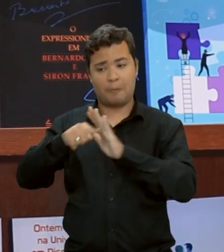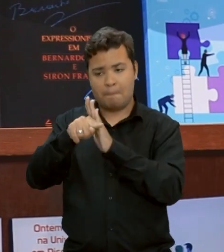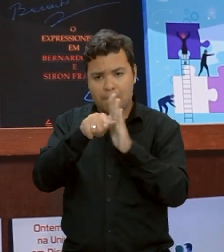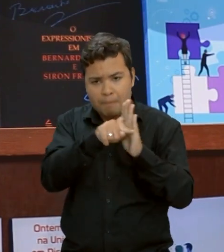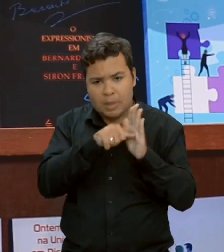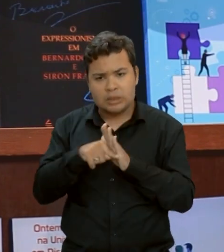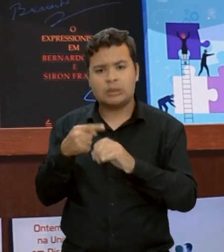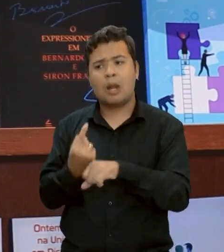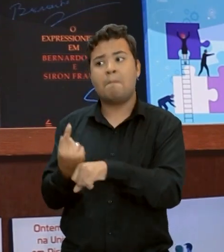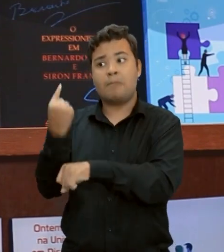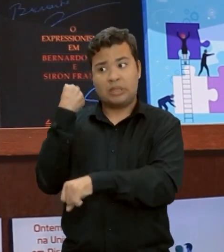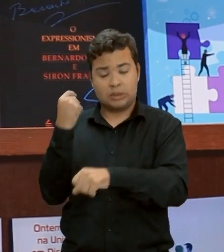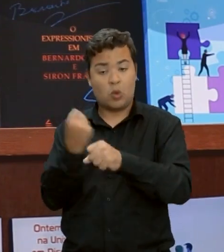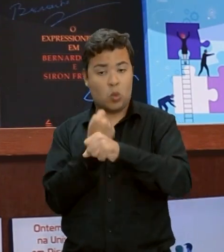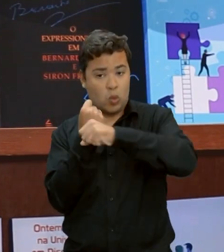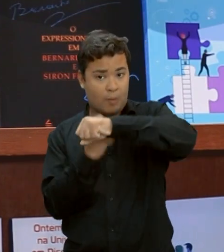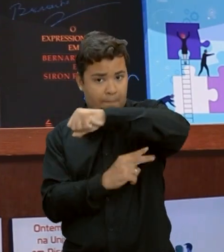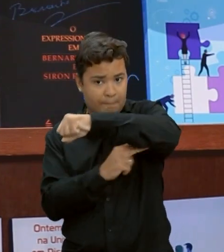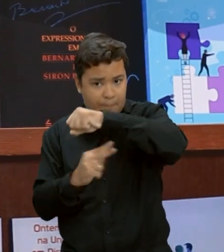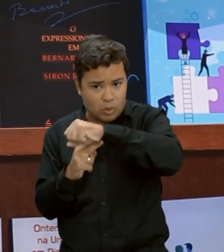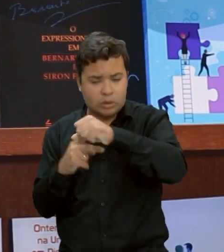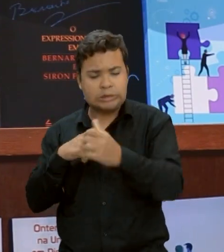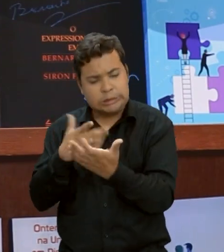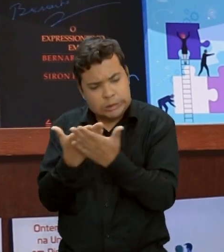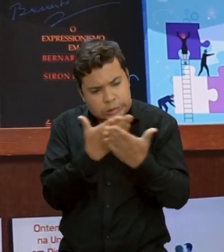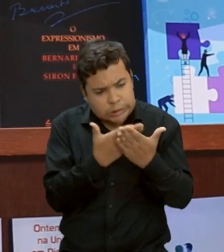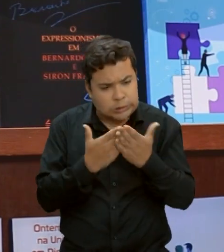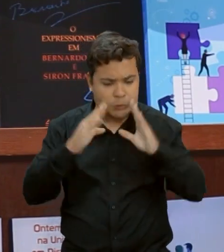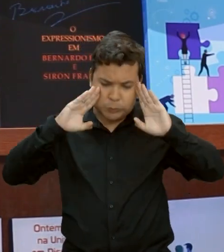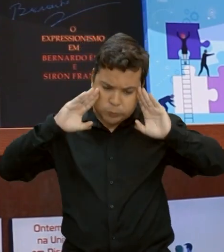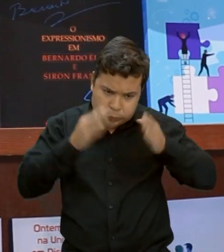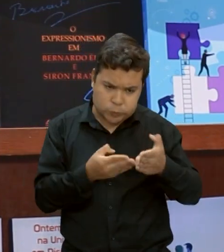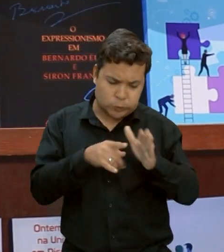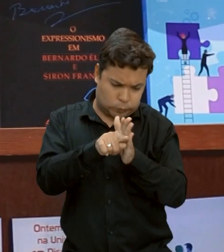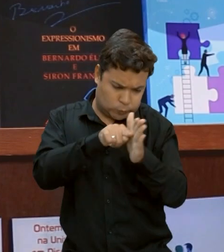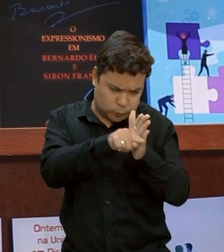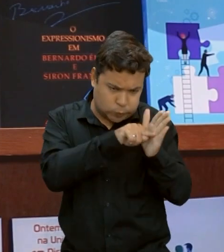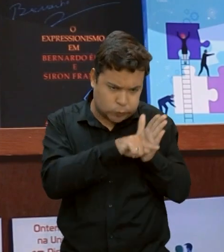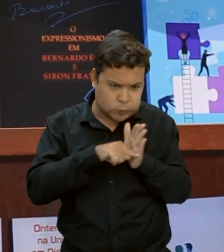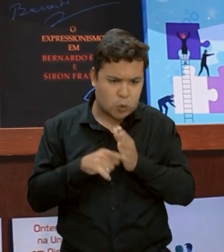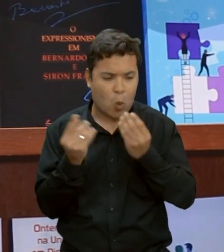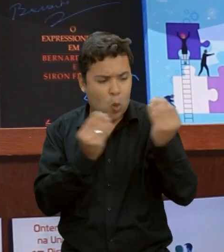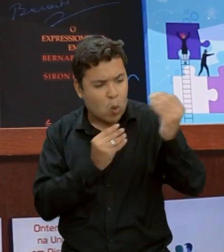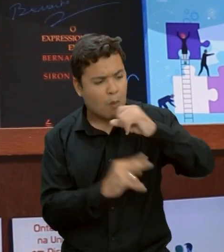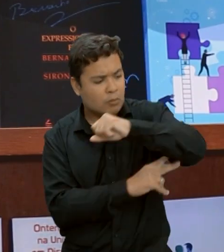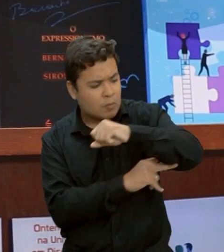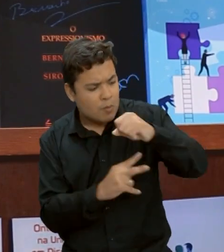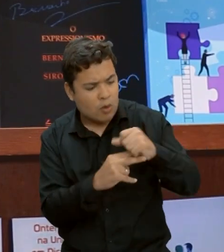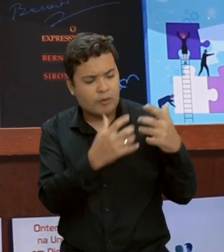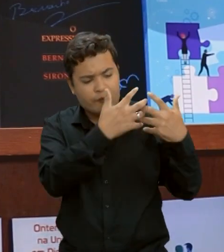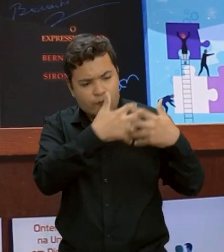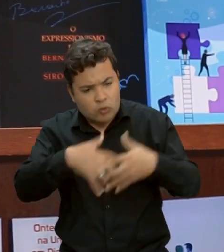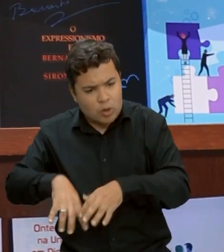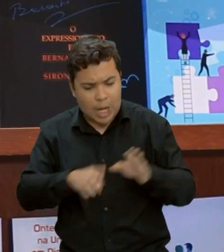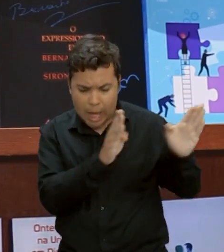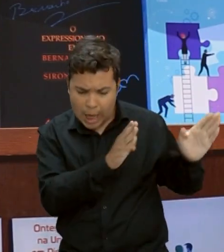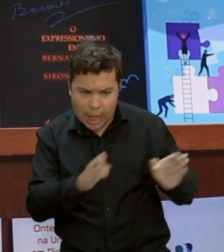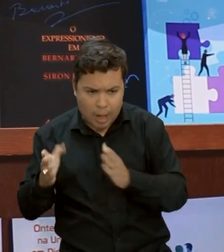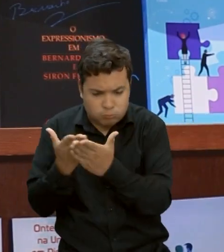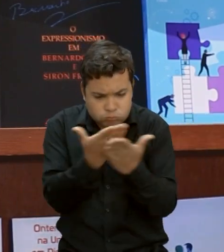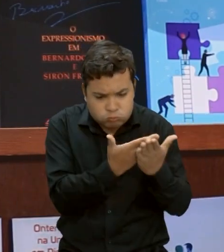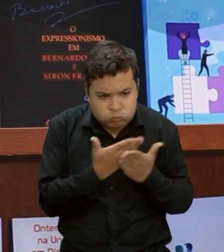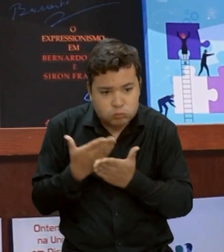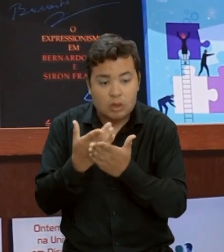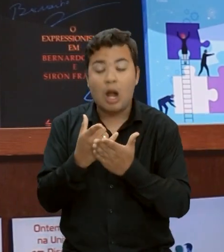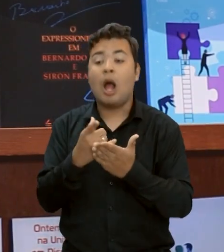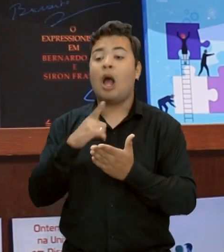pontes no passado, dedicar a sua vida ao estudo, dedicar a sua vida ao entendimento desse mecanismo, de como funciona essa estrutura, e que nos